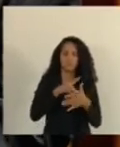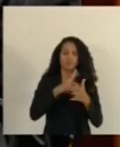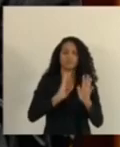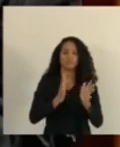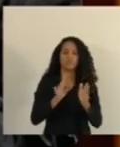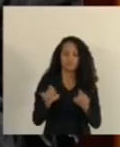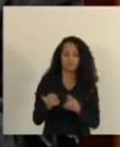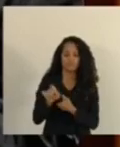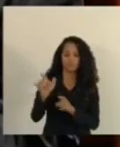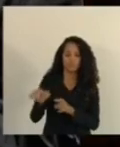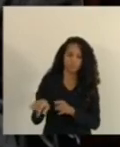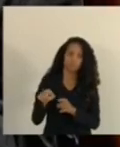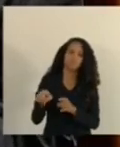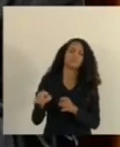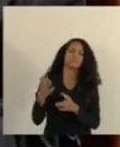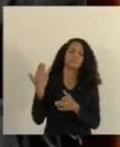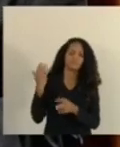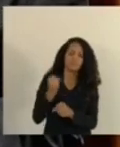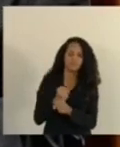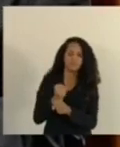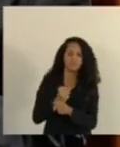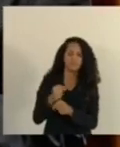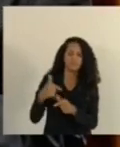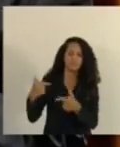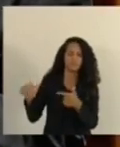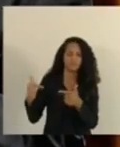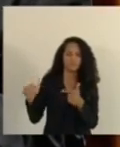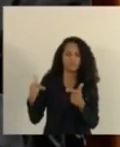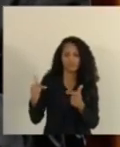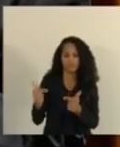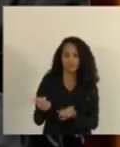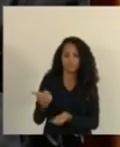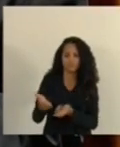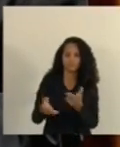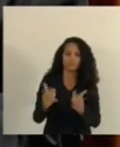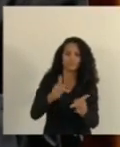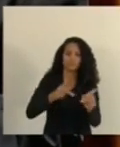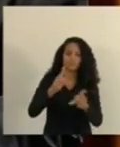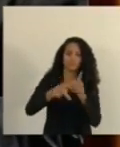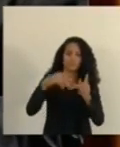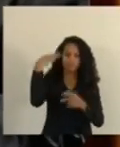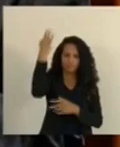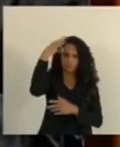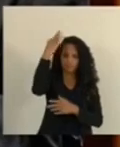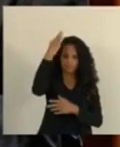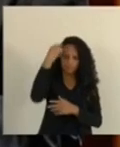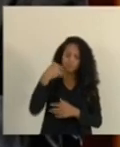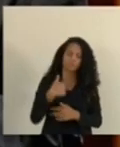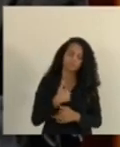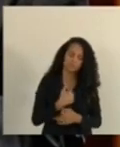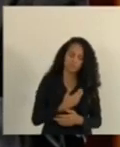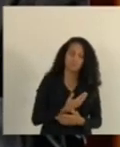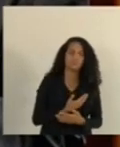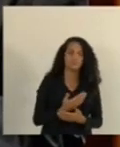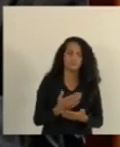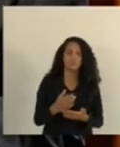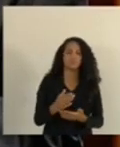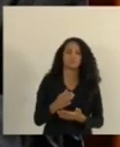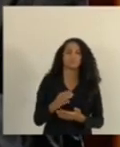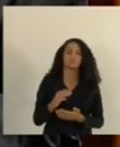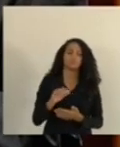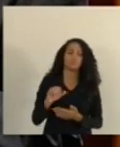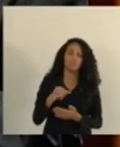o Lousada também emprestou muitos serviços à população do Estado do Espírito Santo. Ele era primo do meu saudoso pai, João